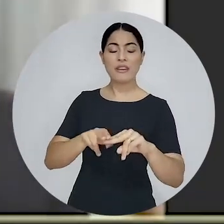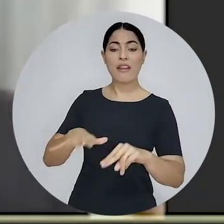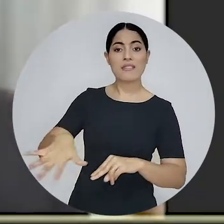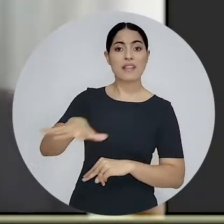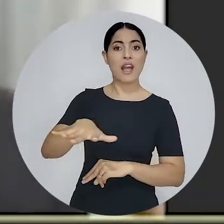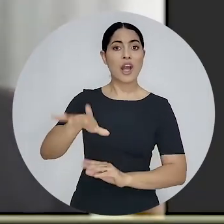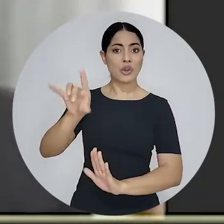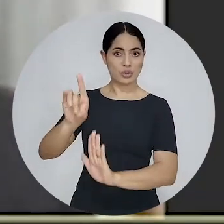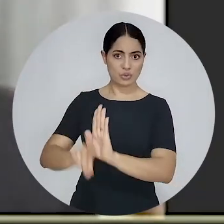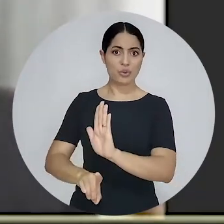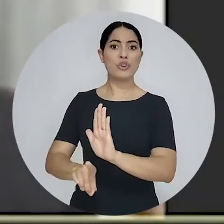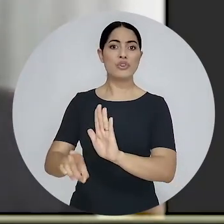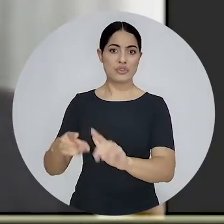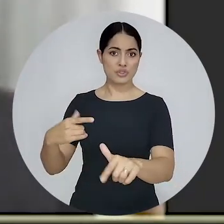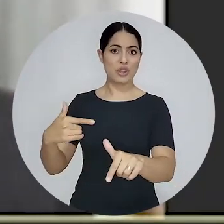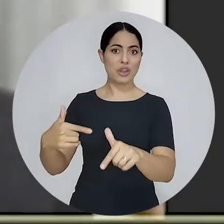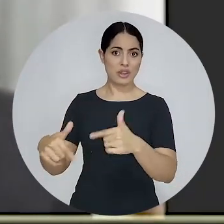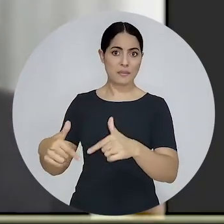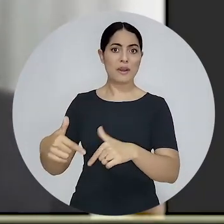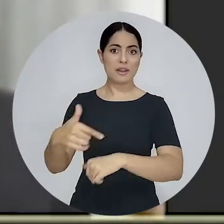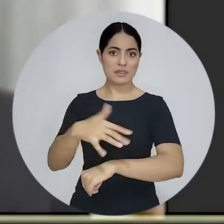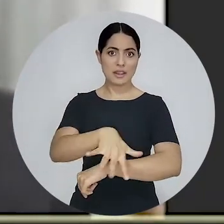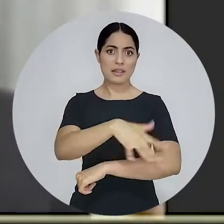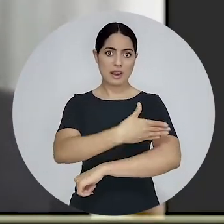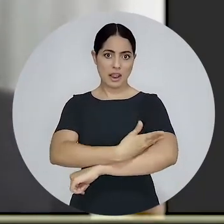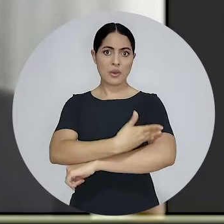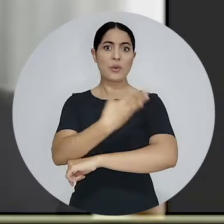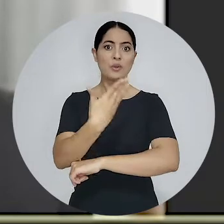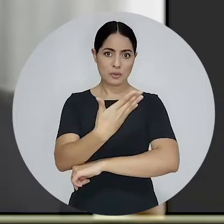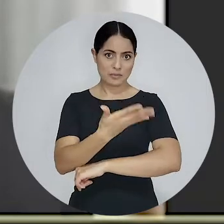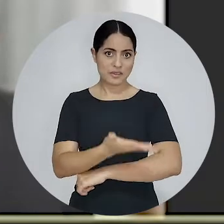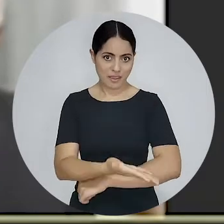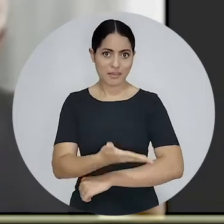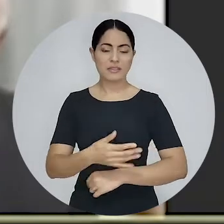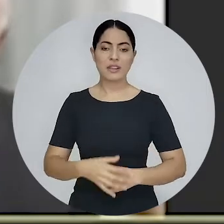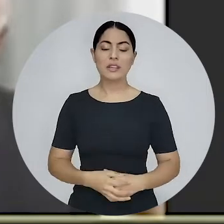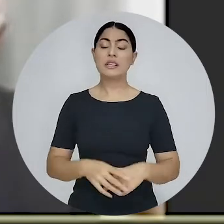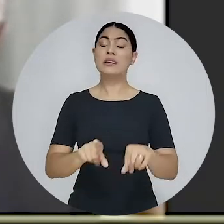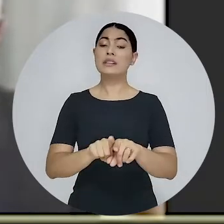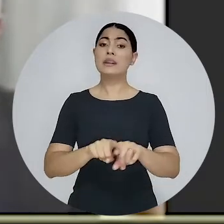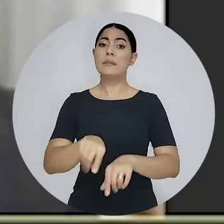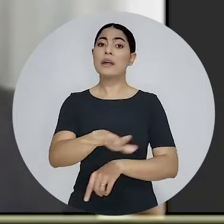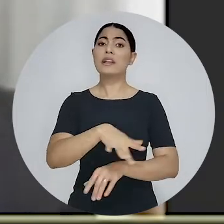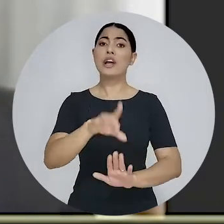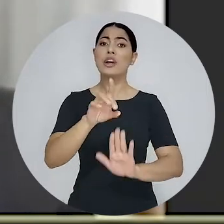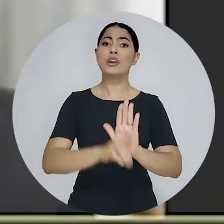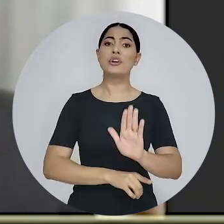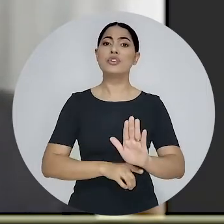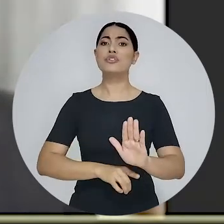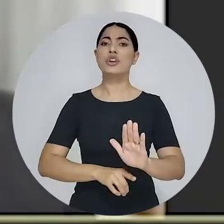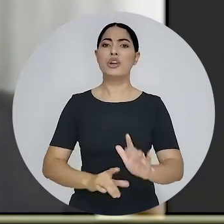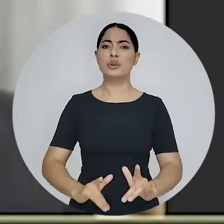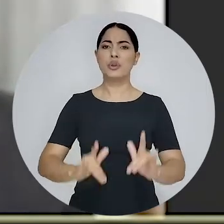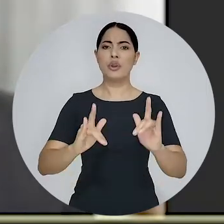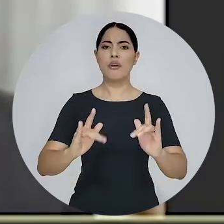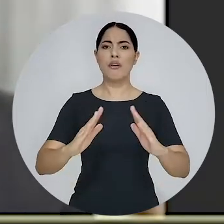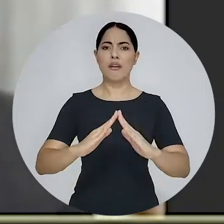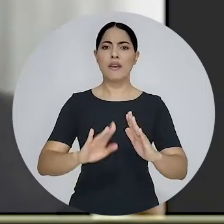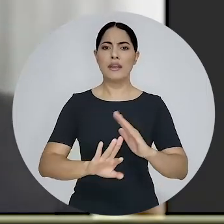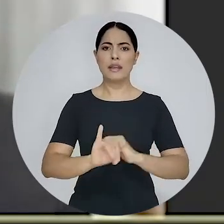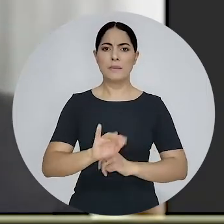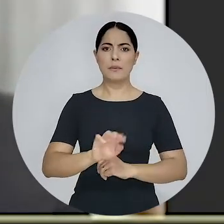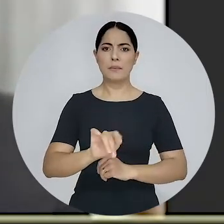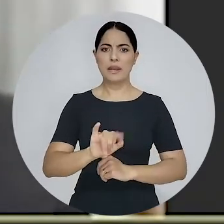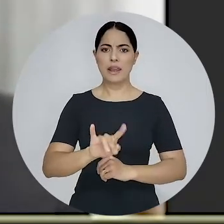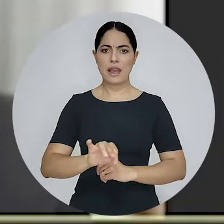demandada pelos colegas que atuam na área do direito condominal e também no direito imobiliário, que